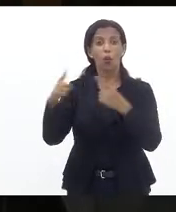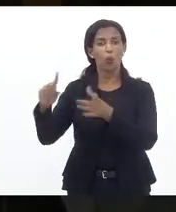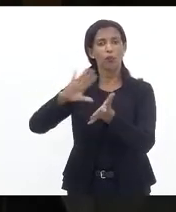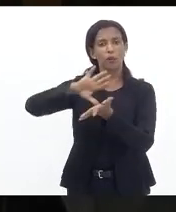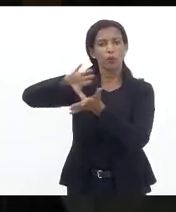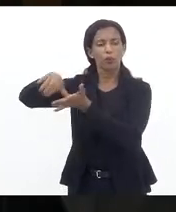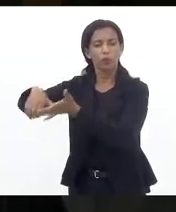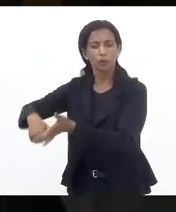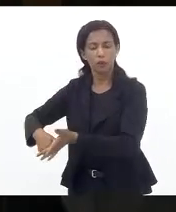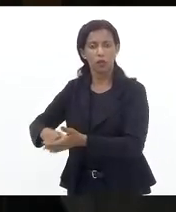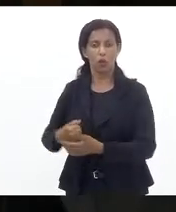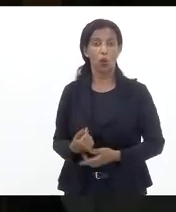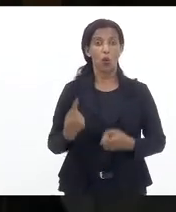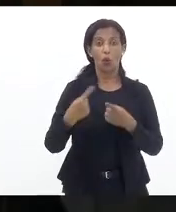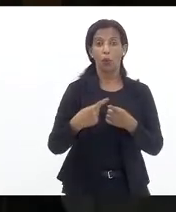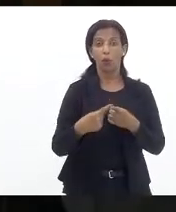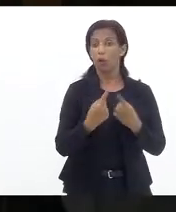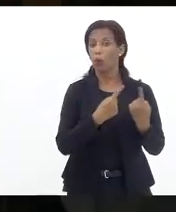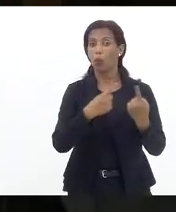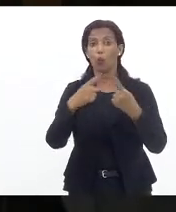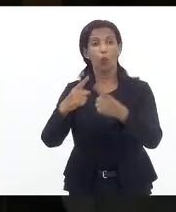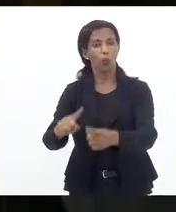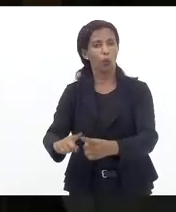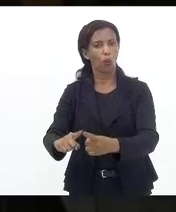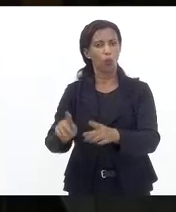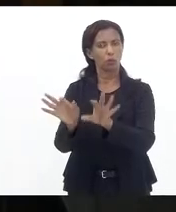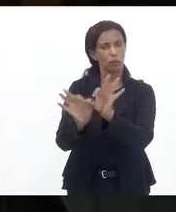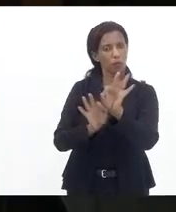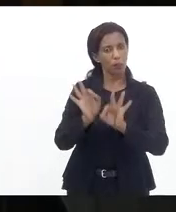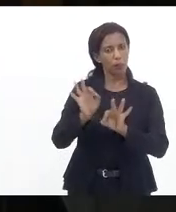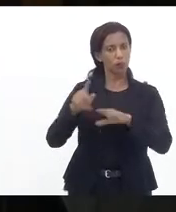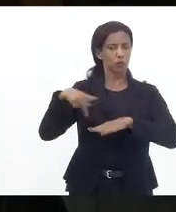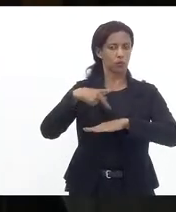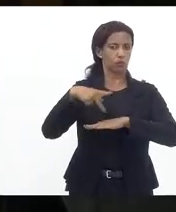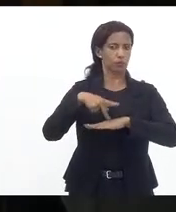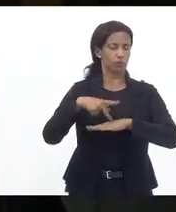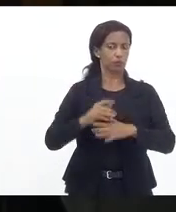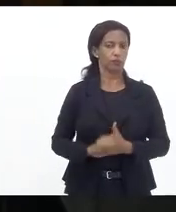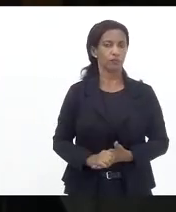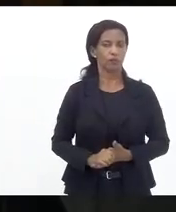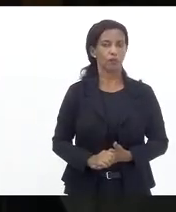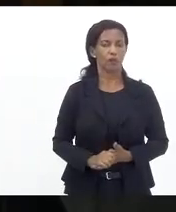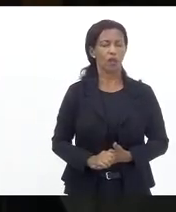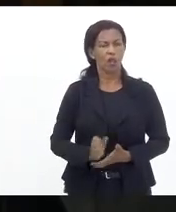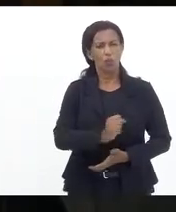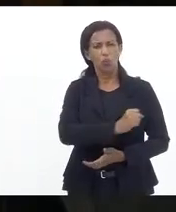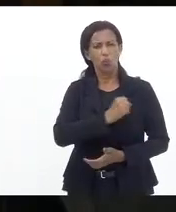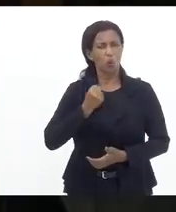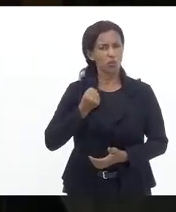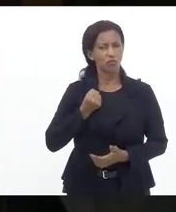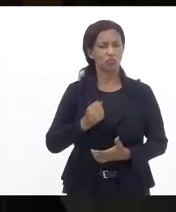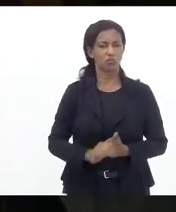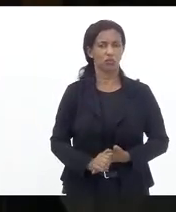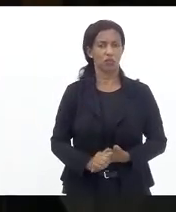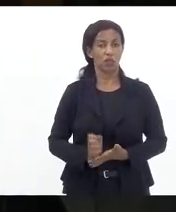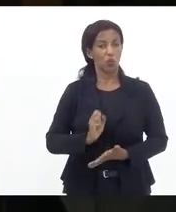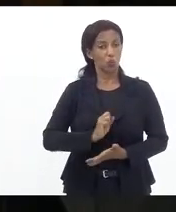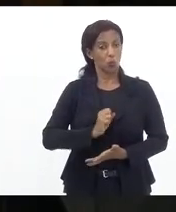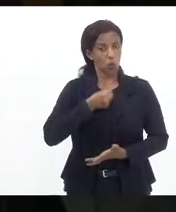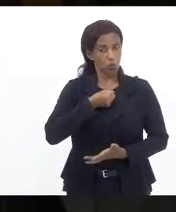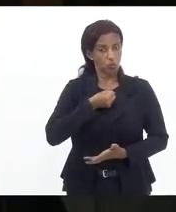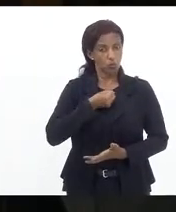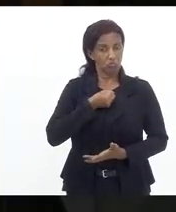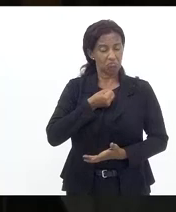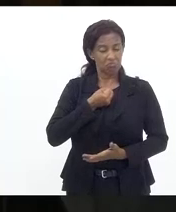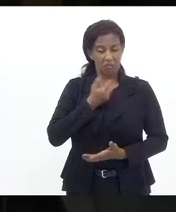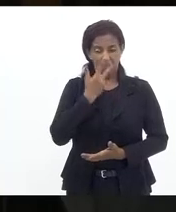porque não é a luta por um projeto de país é a luta do ódio o ódio que